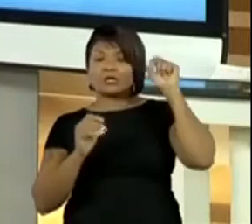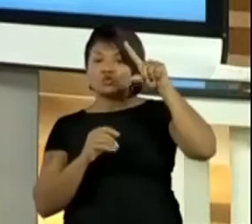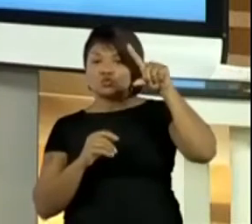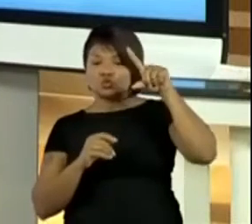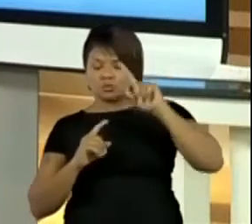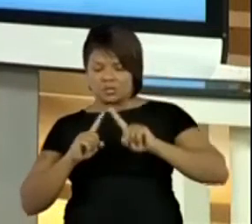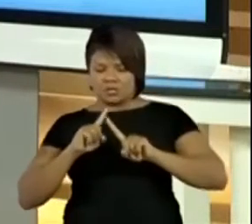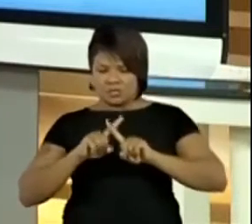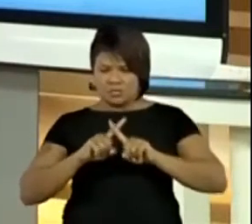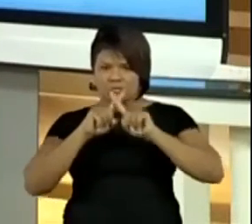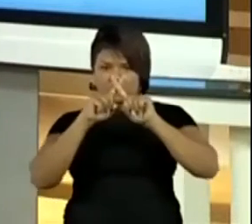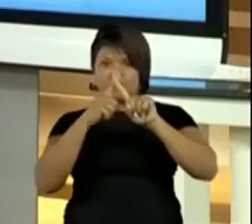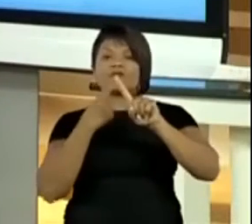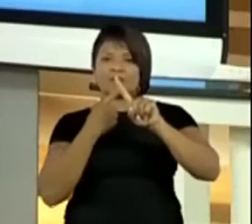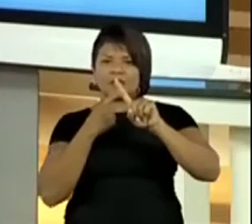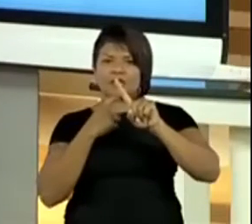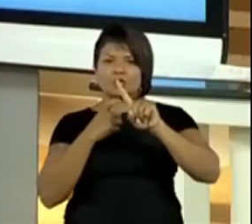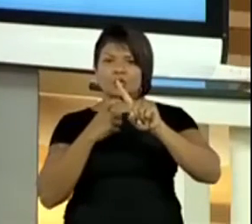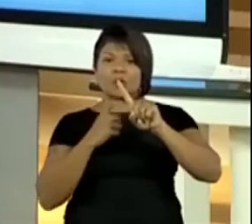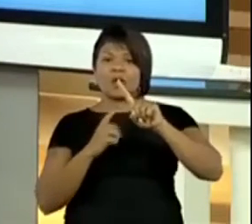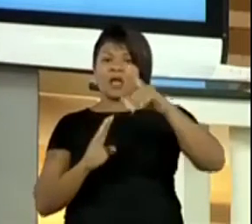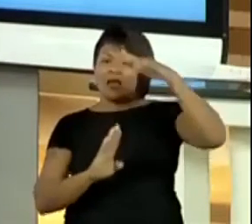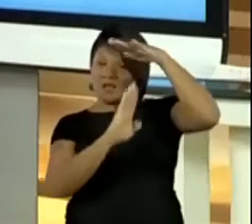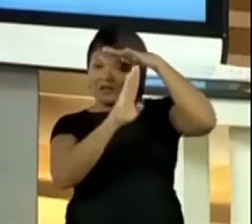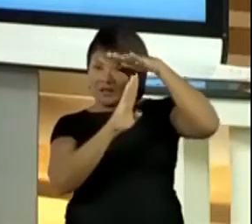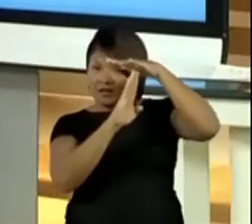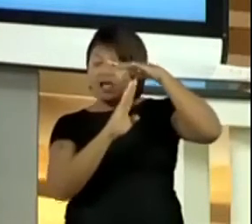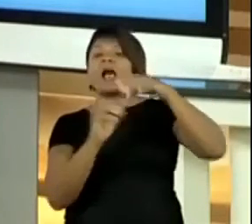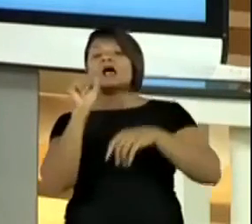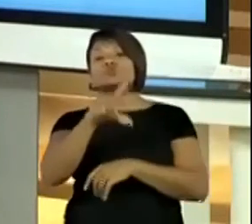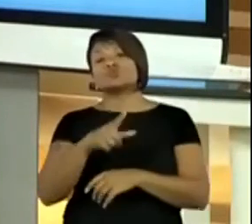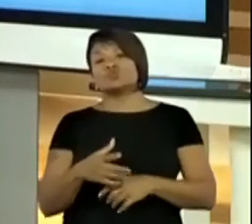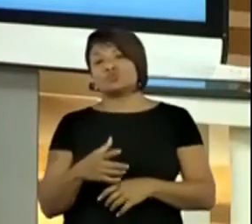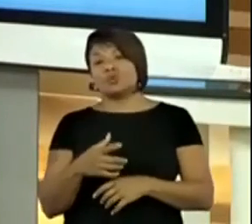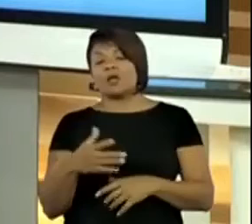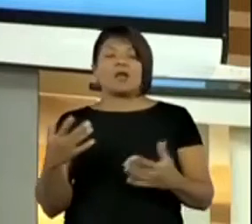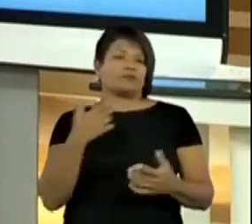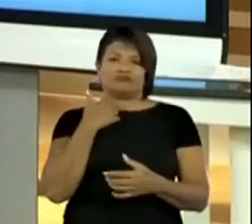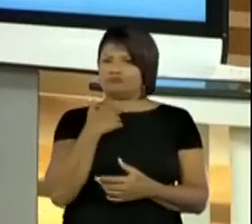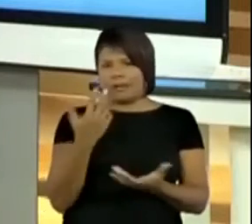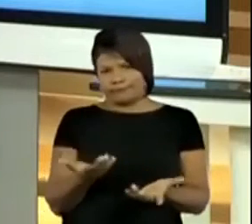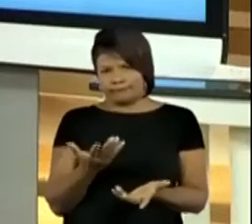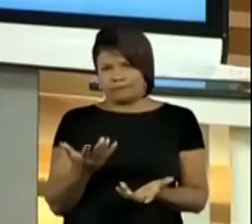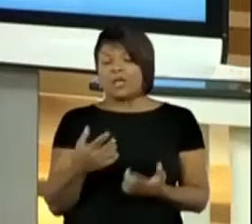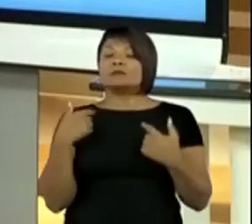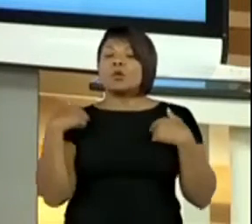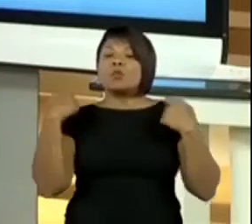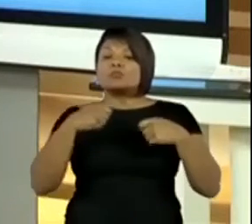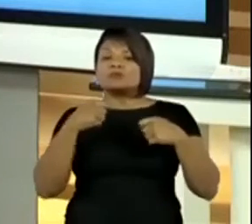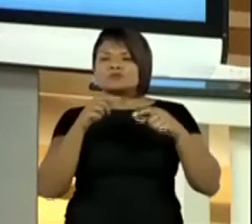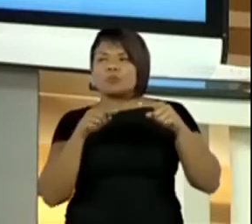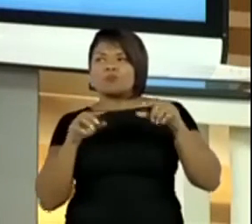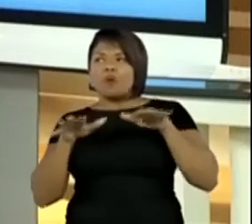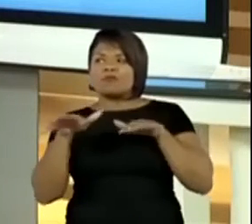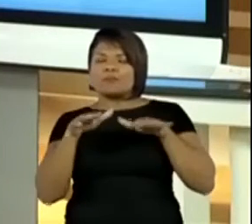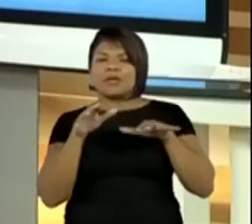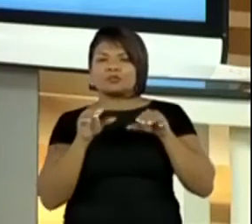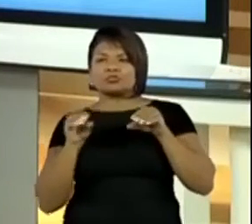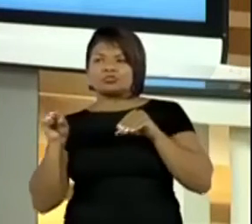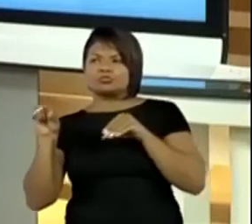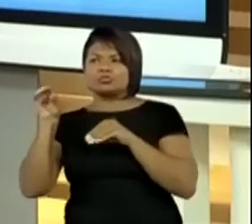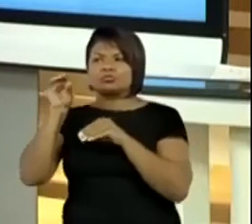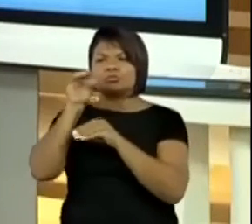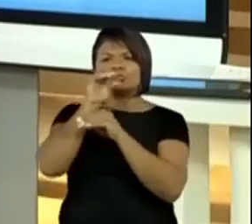para que todo mundo, para que todo mundo não, para que você consiga, com lógica, ganhar o jogo,